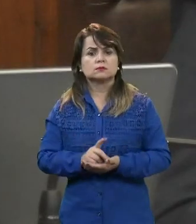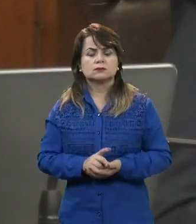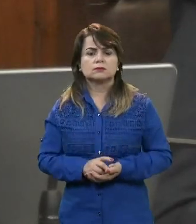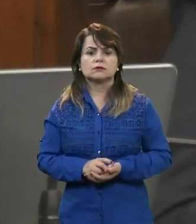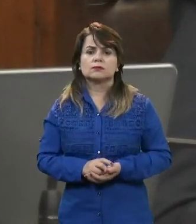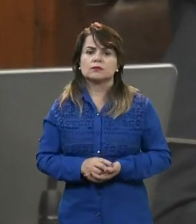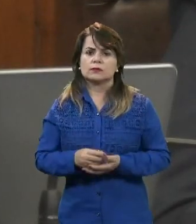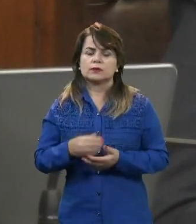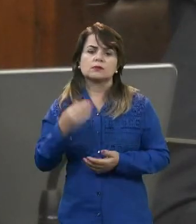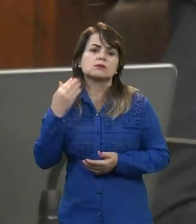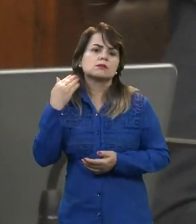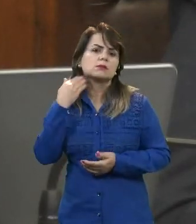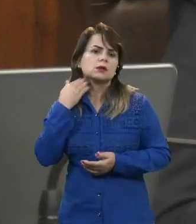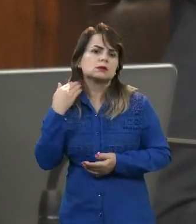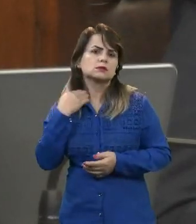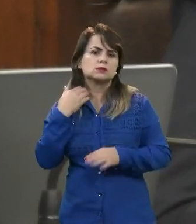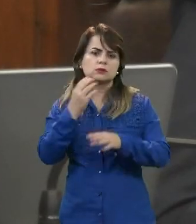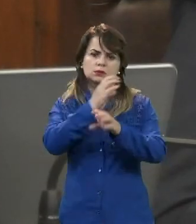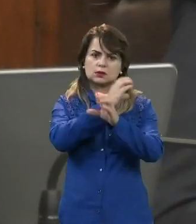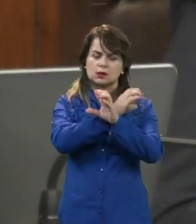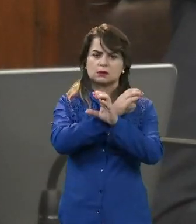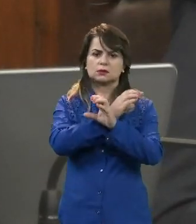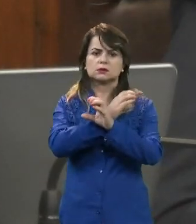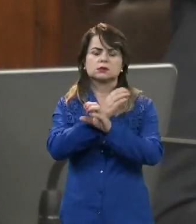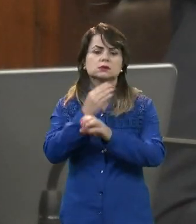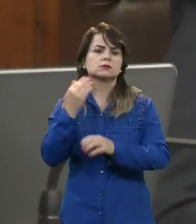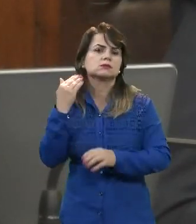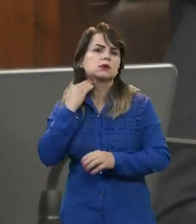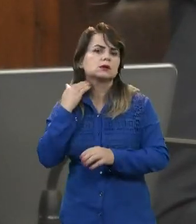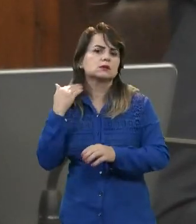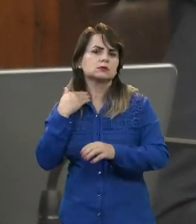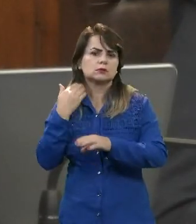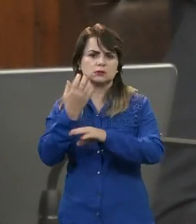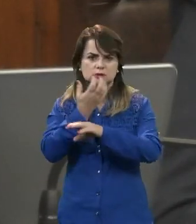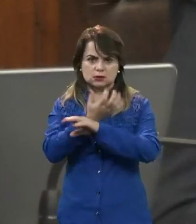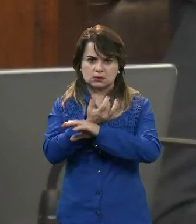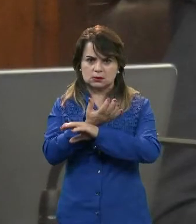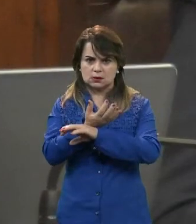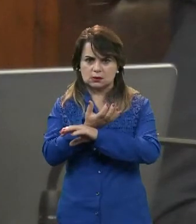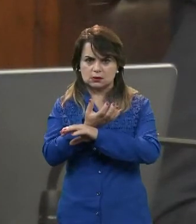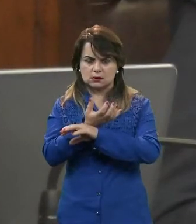Santander, Caixa, gostariam de se manifestar?